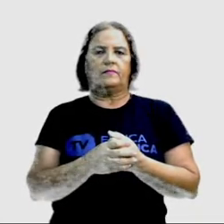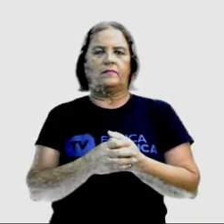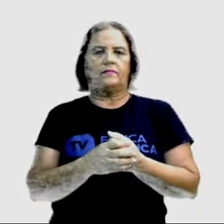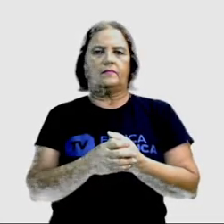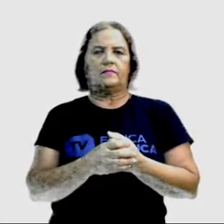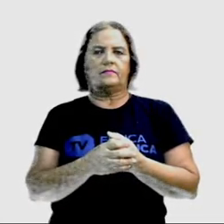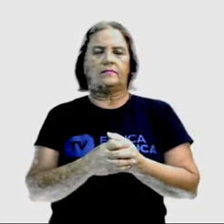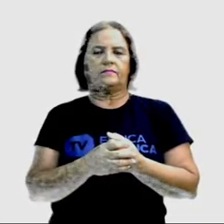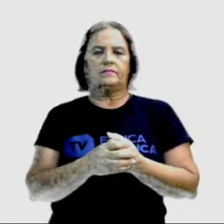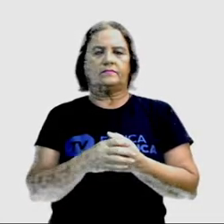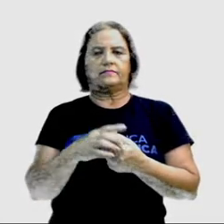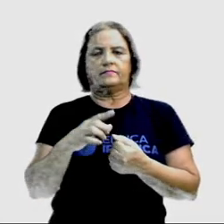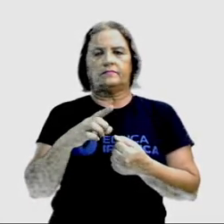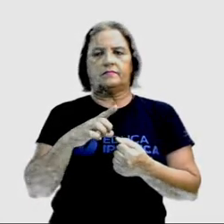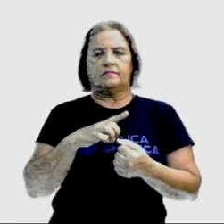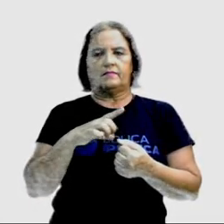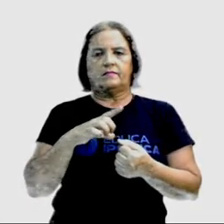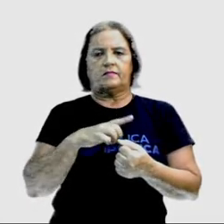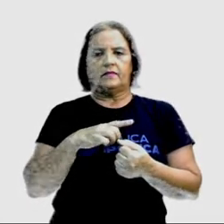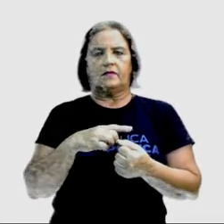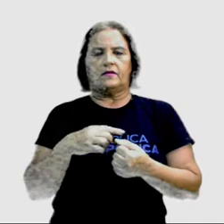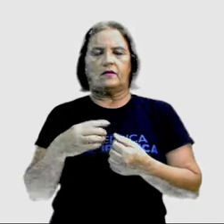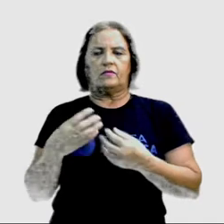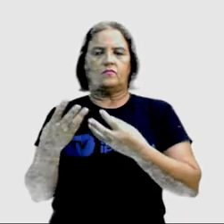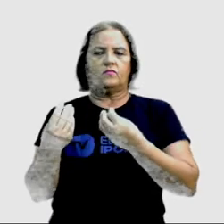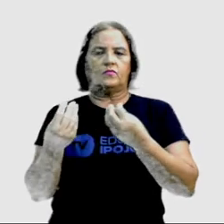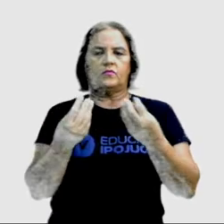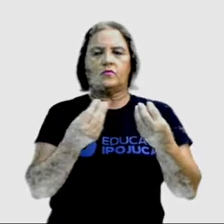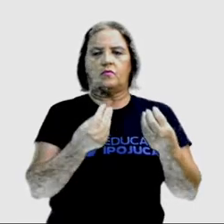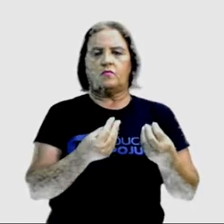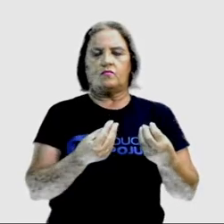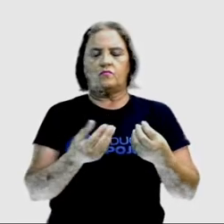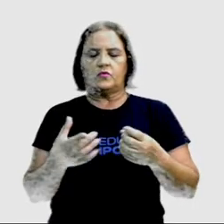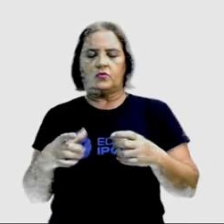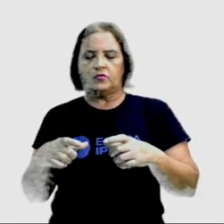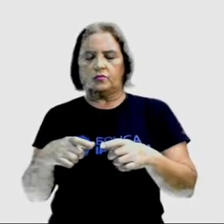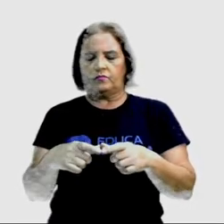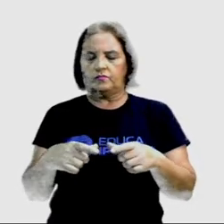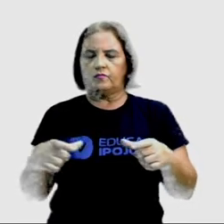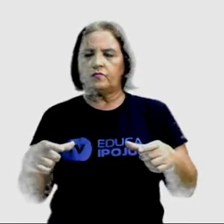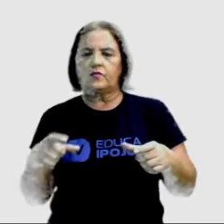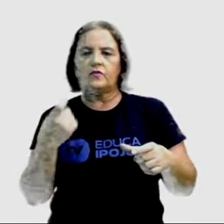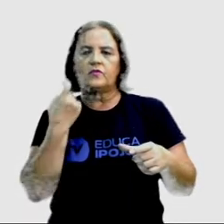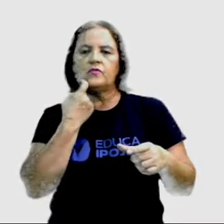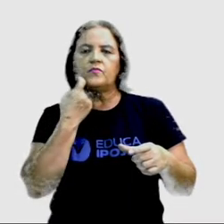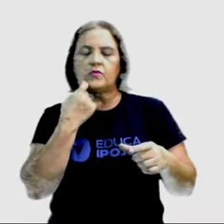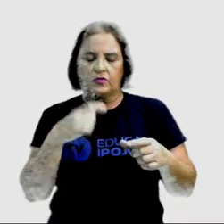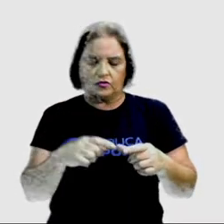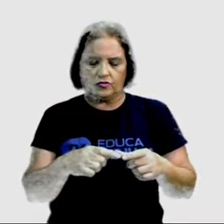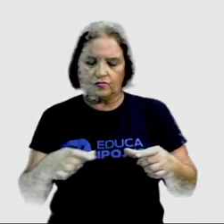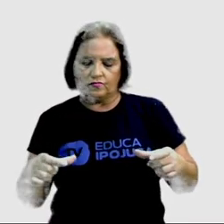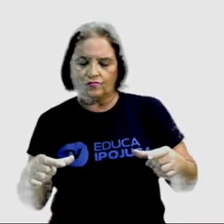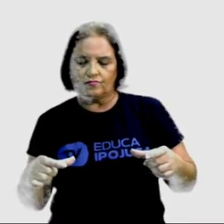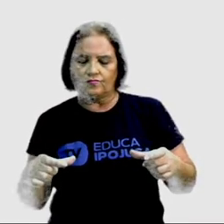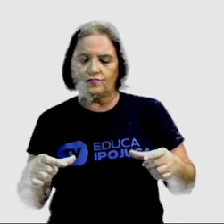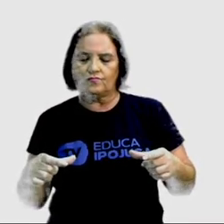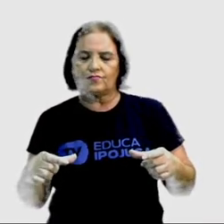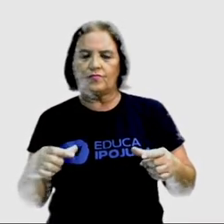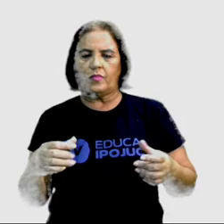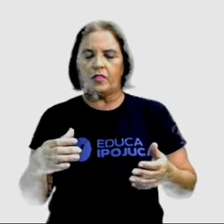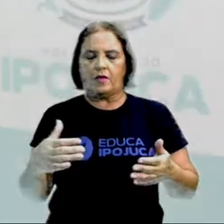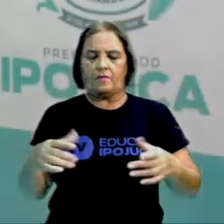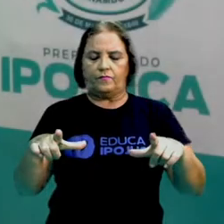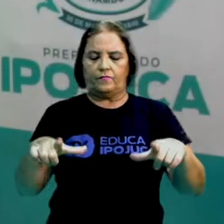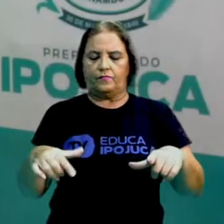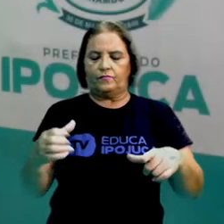Então, temos um monte de lata, né, de sardinha na cozinha. Próxima palavra, nós